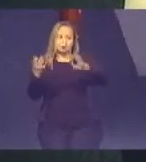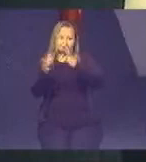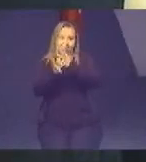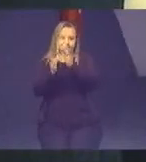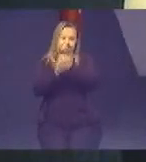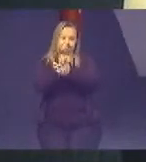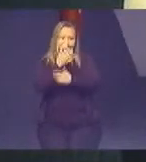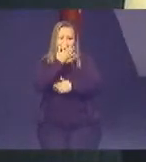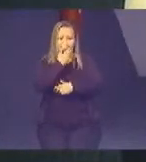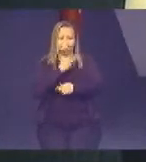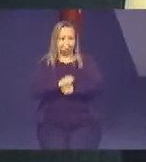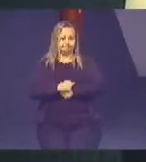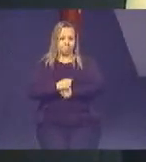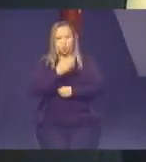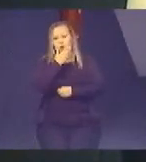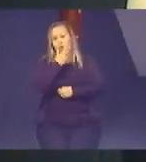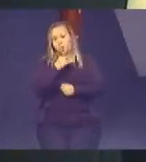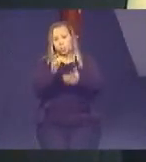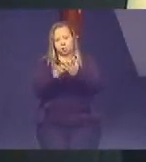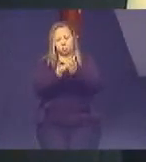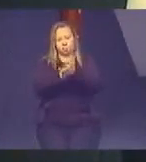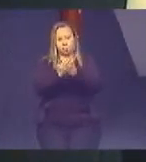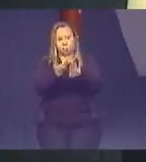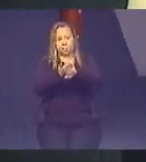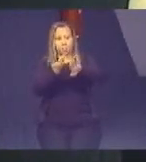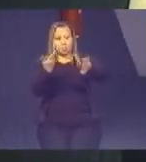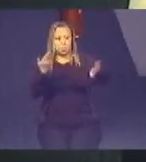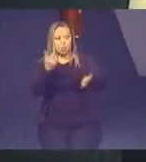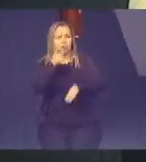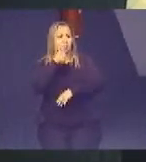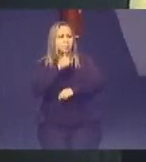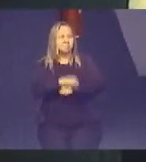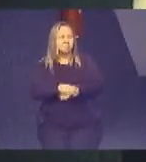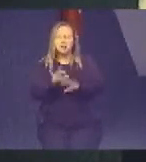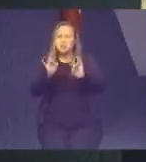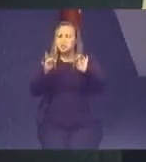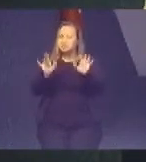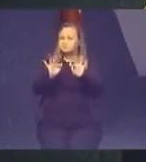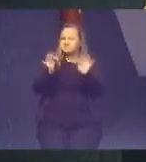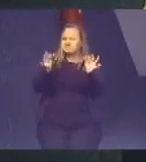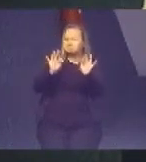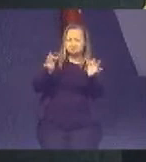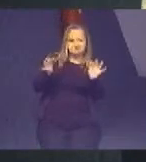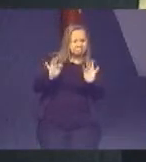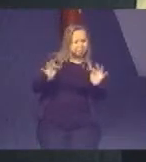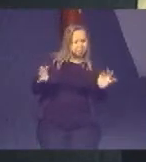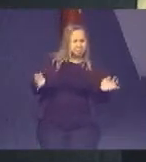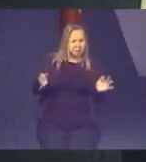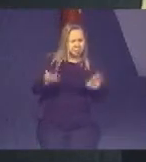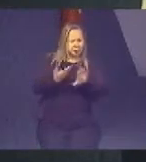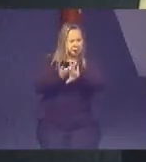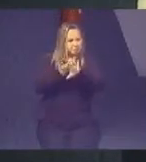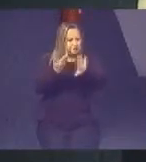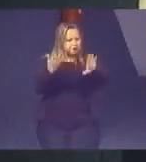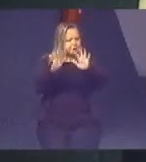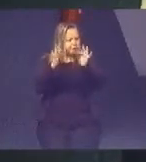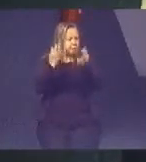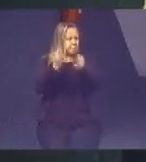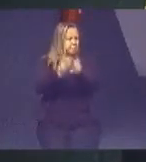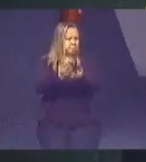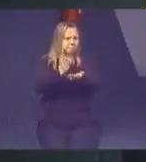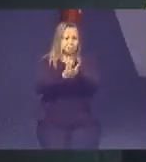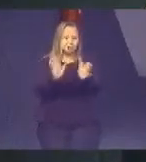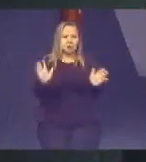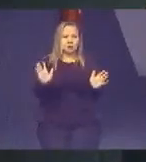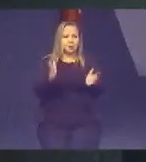ele foi afastado da mulher. Só que não é simplesmente, gente, nós afastarmos uma família e quebrarmos a